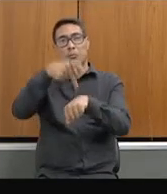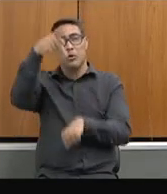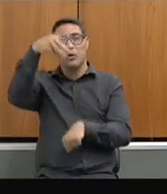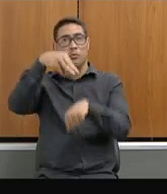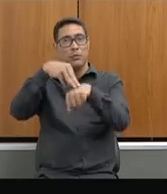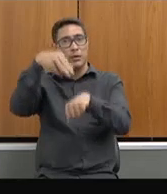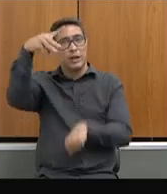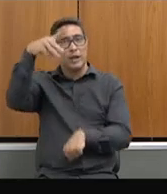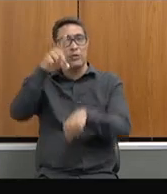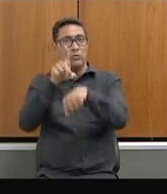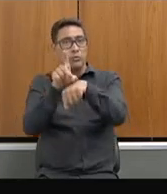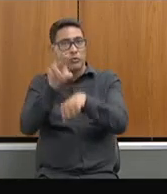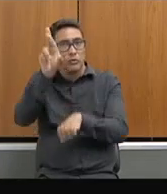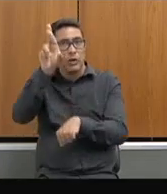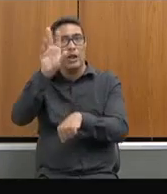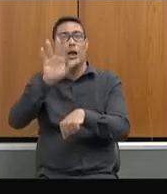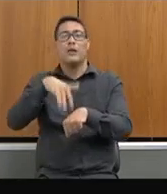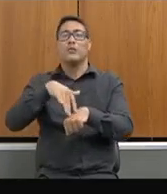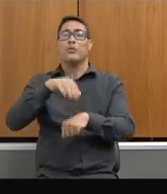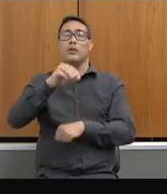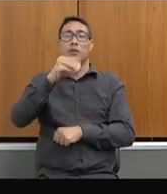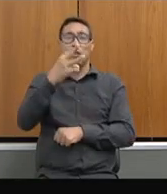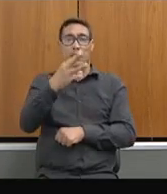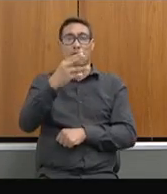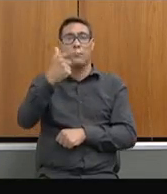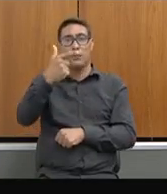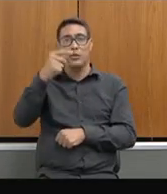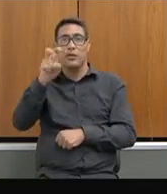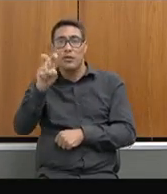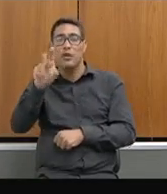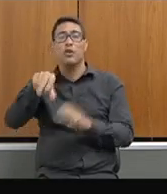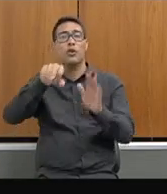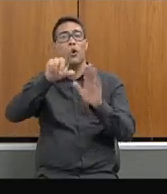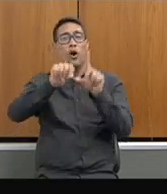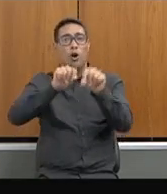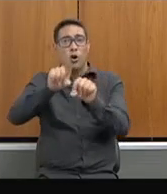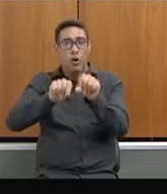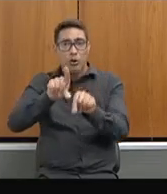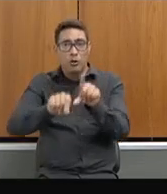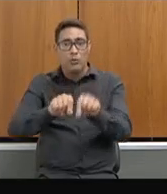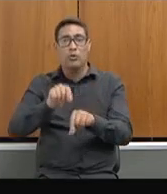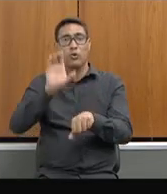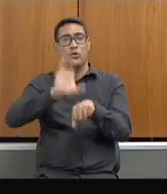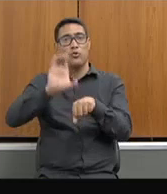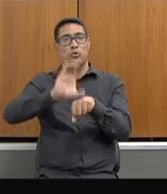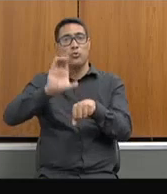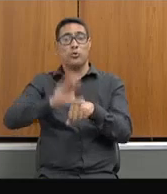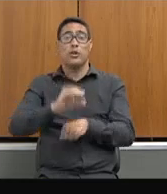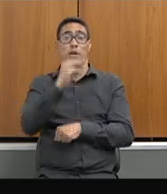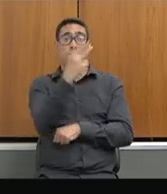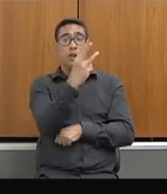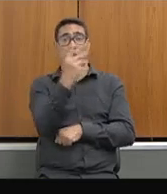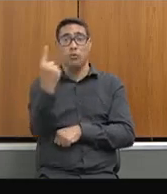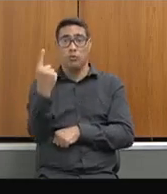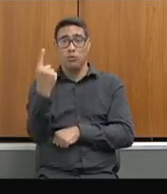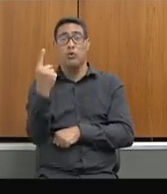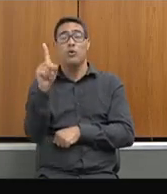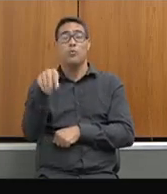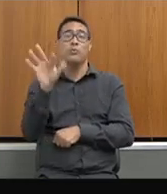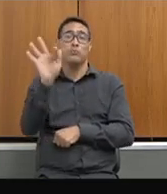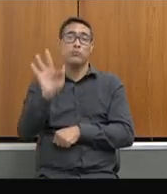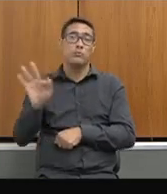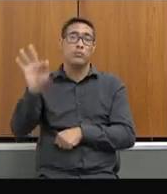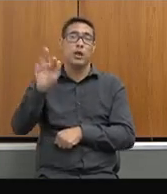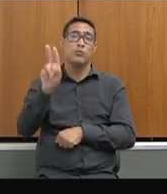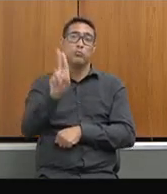doutorado. É 325 opções de cursos em 31 instituições que foram credenciadas no Trilhas